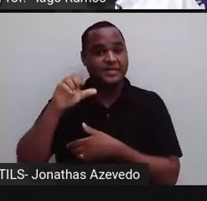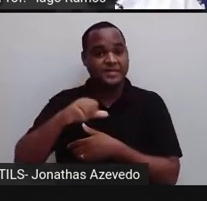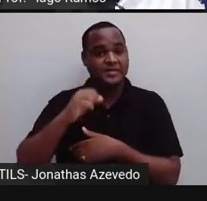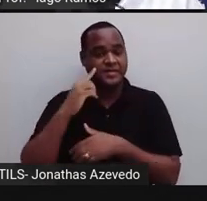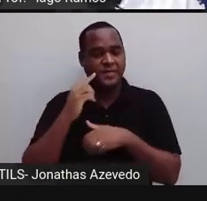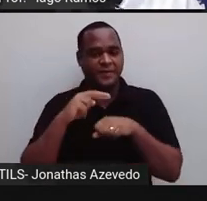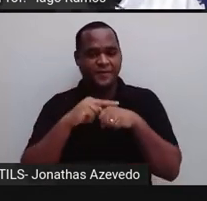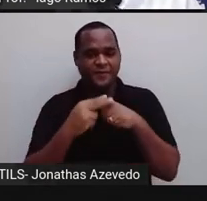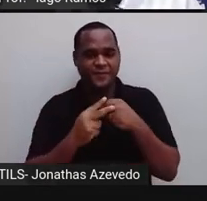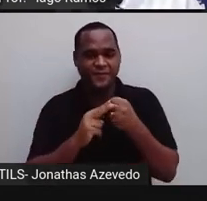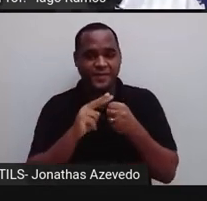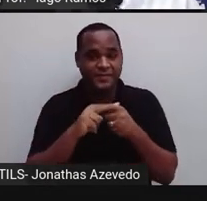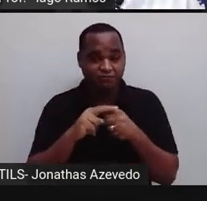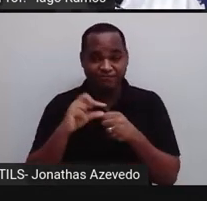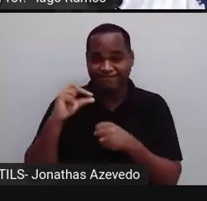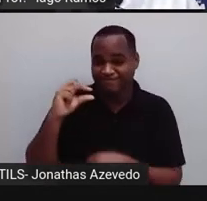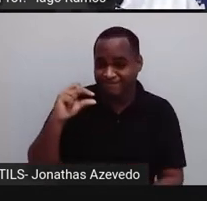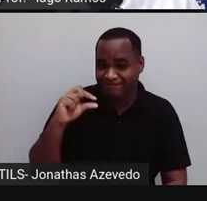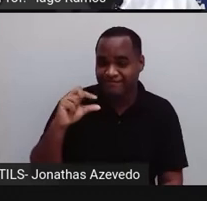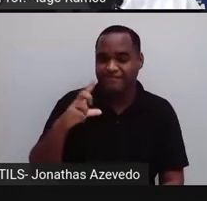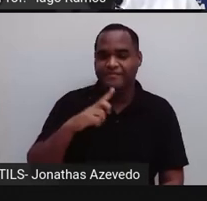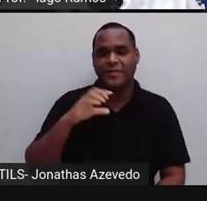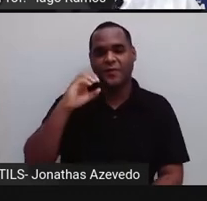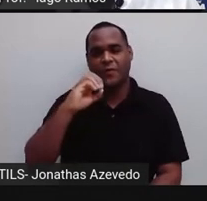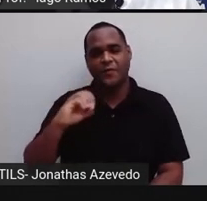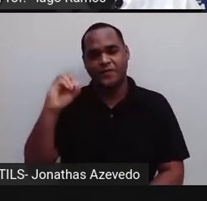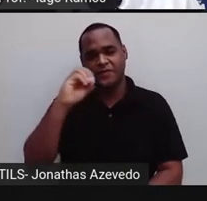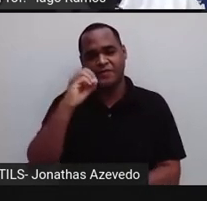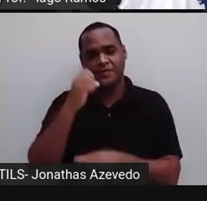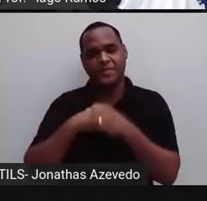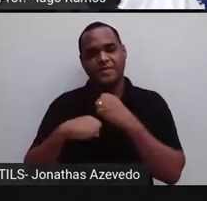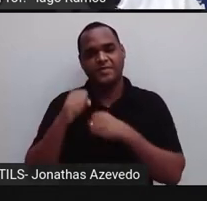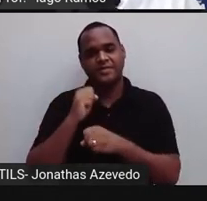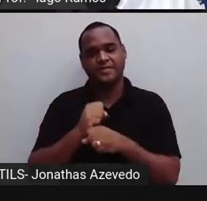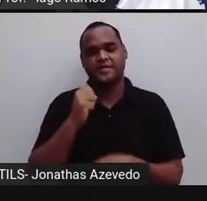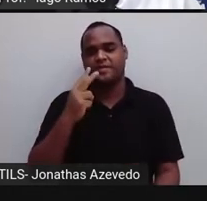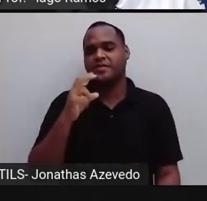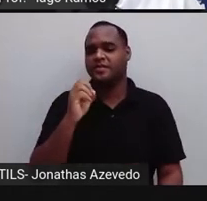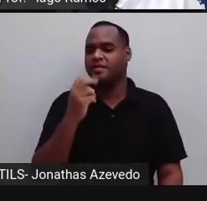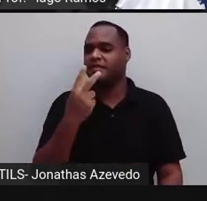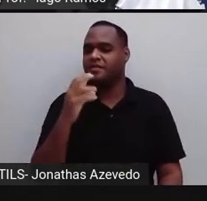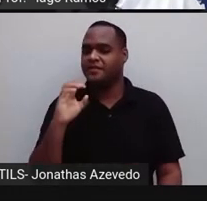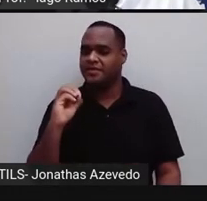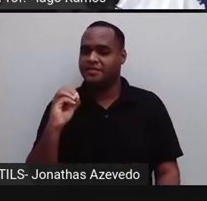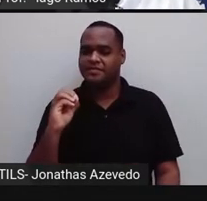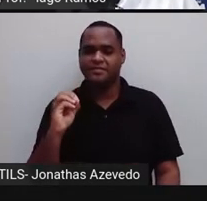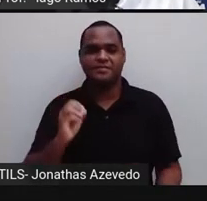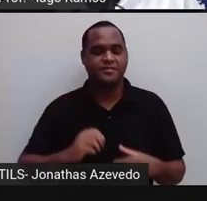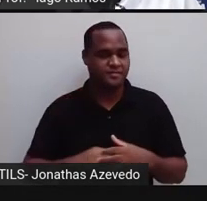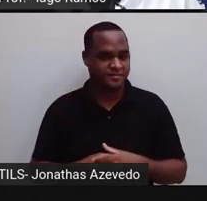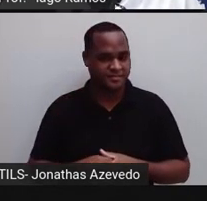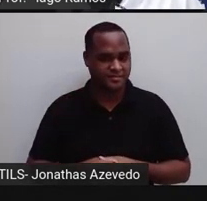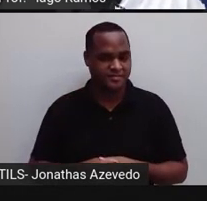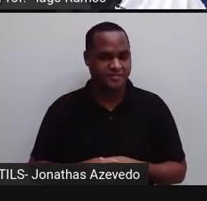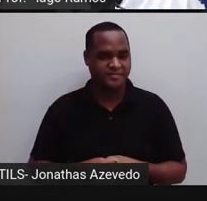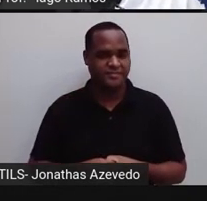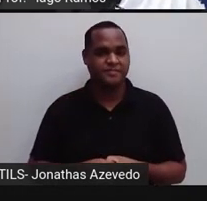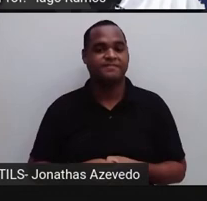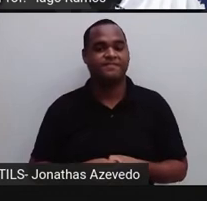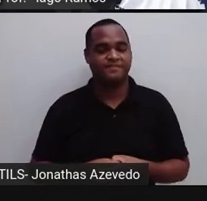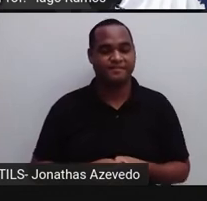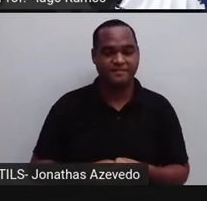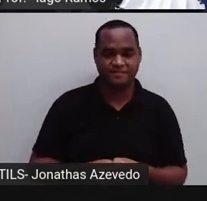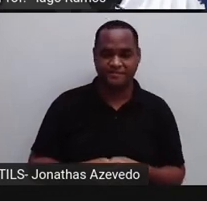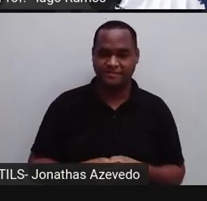Isso foi noticiado lá em outubro de 2020, tá bom? E veja só que coisa interessante, o